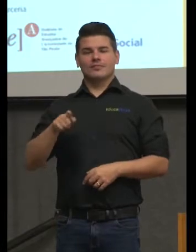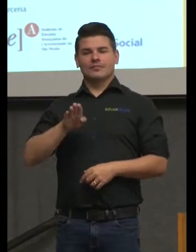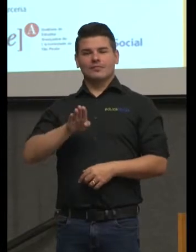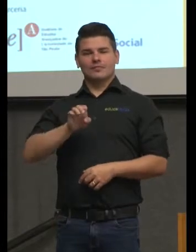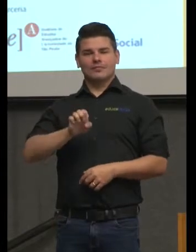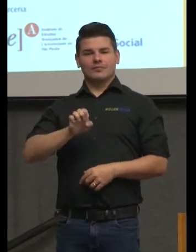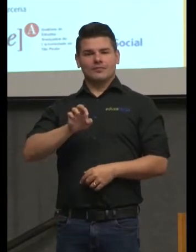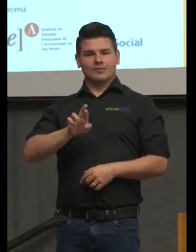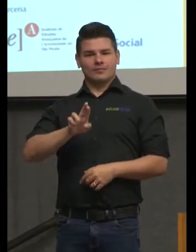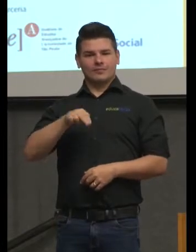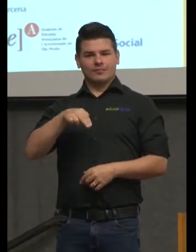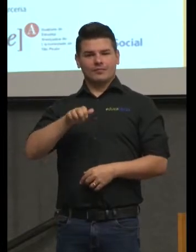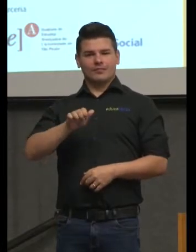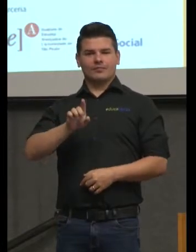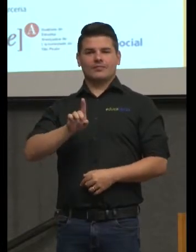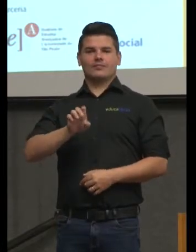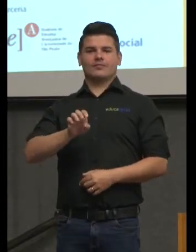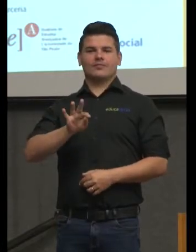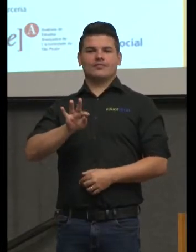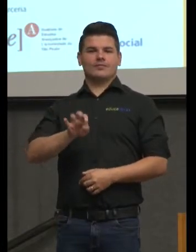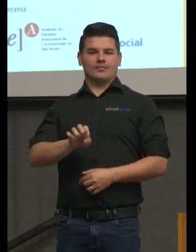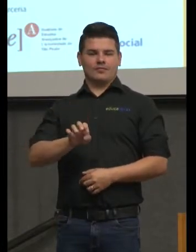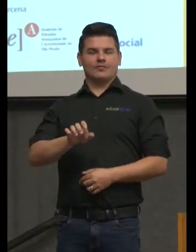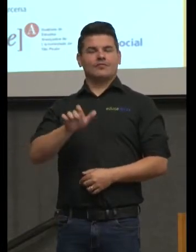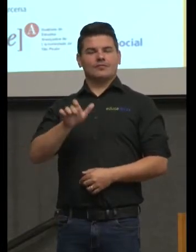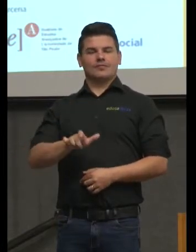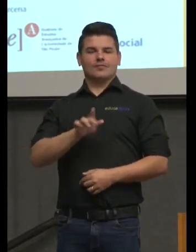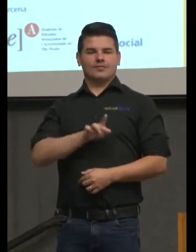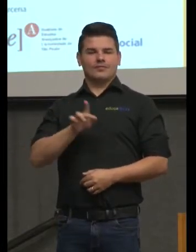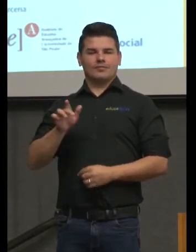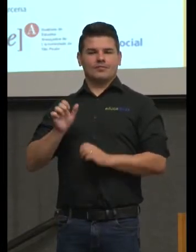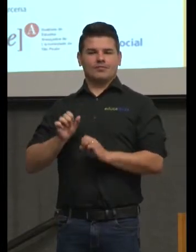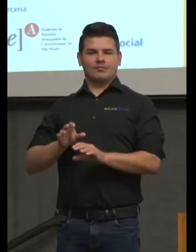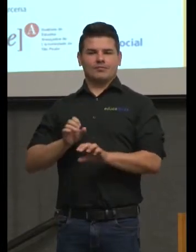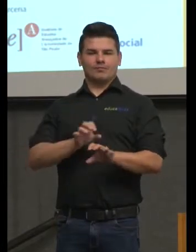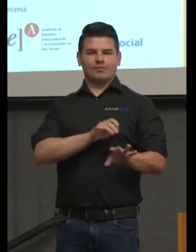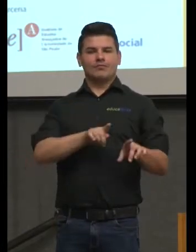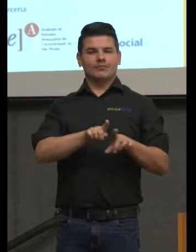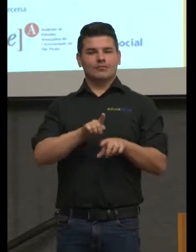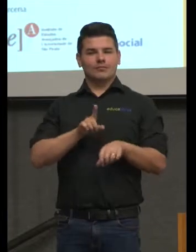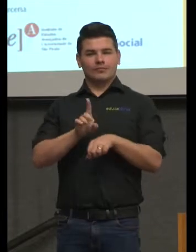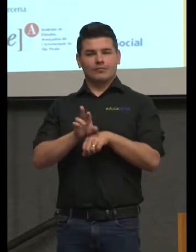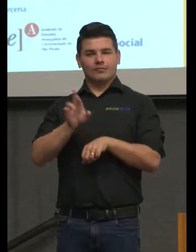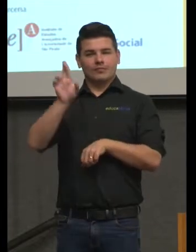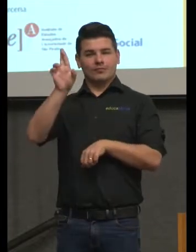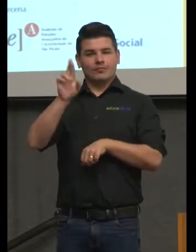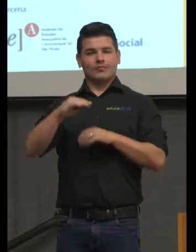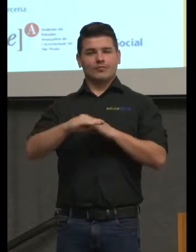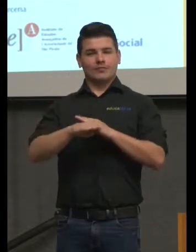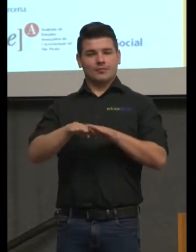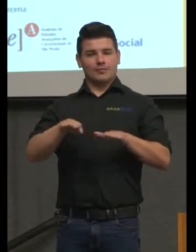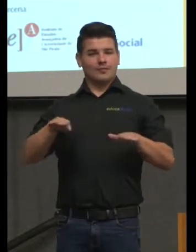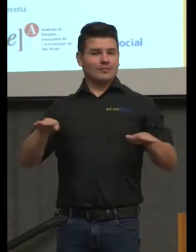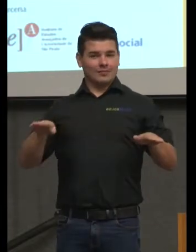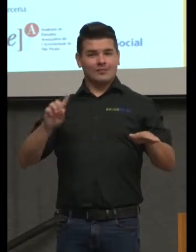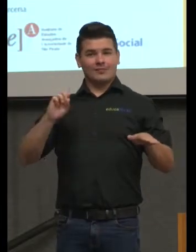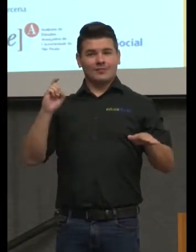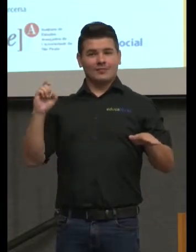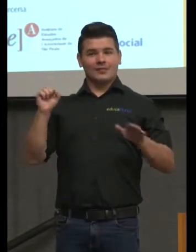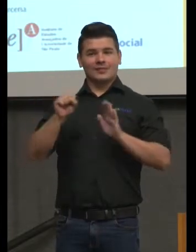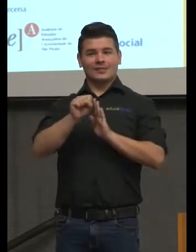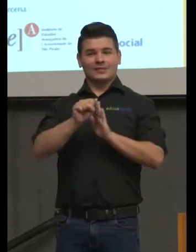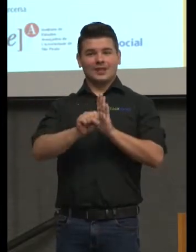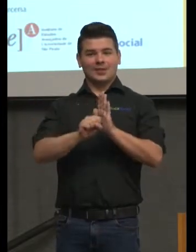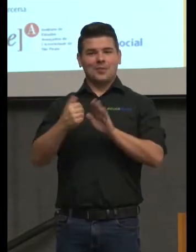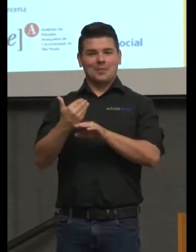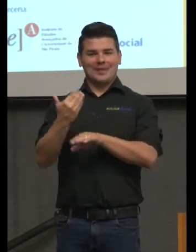pouco professora de todos nós. Foi de minha banca de doutorado no século passado. No século